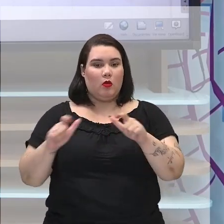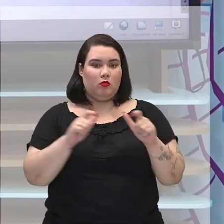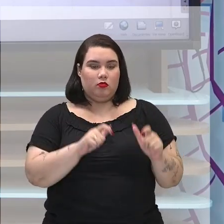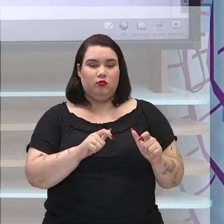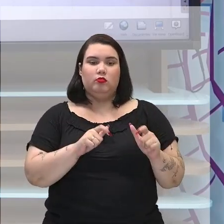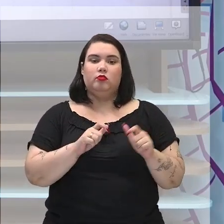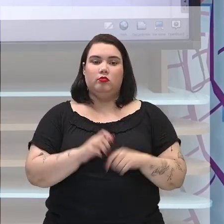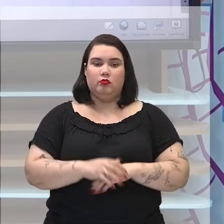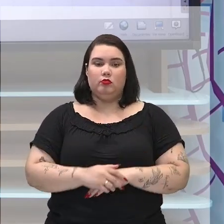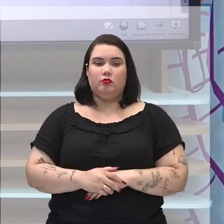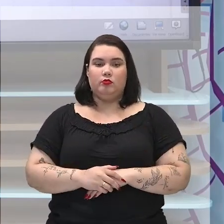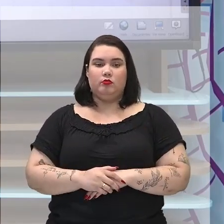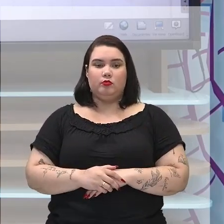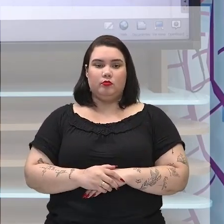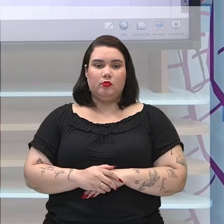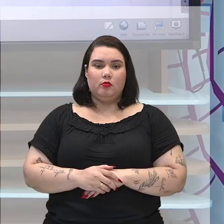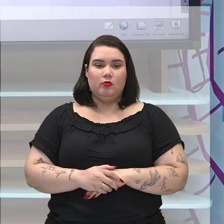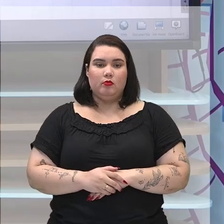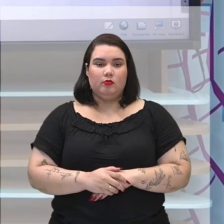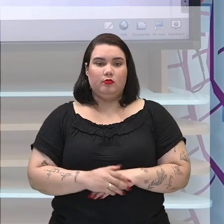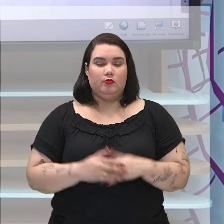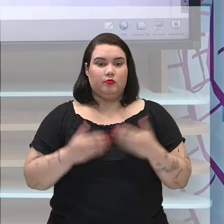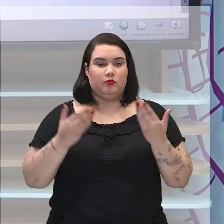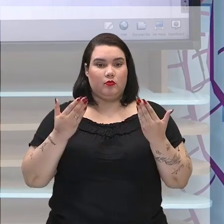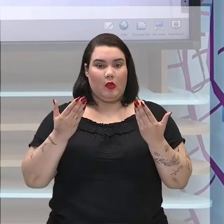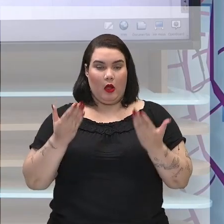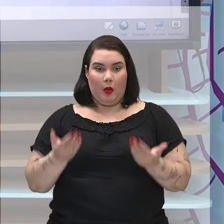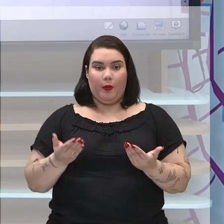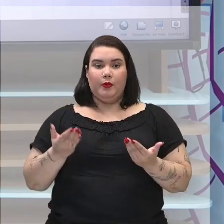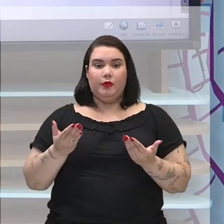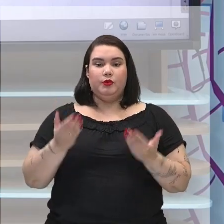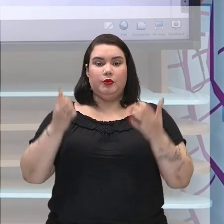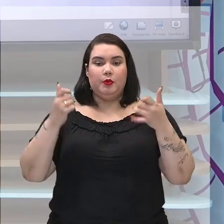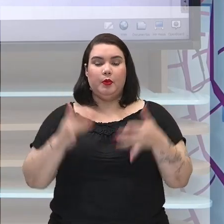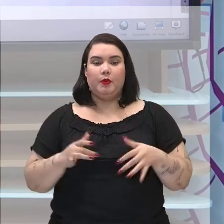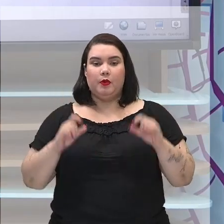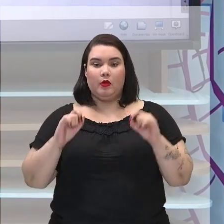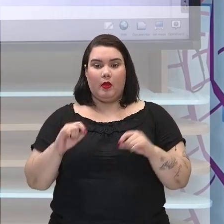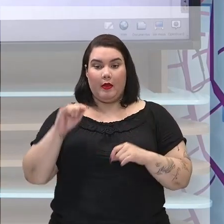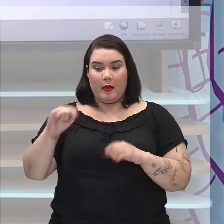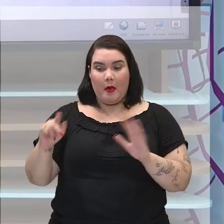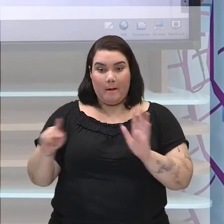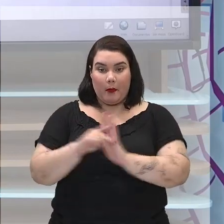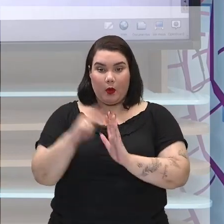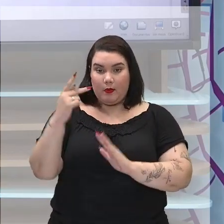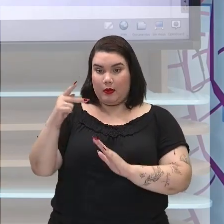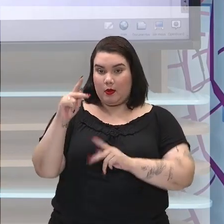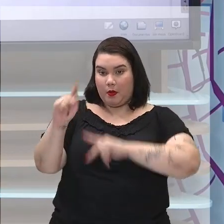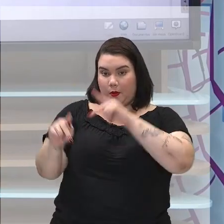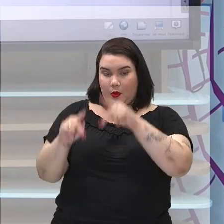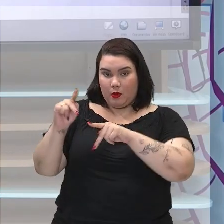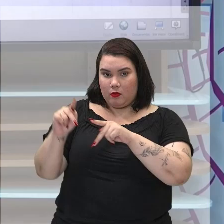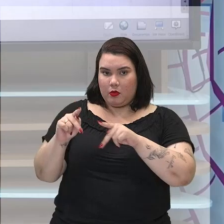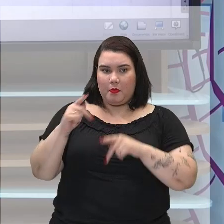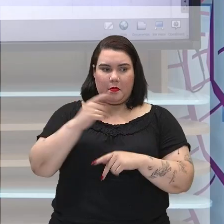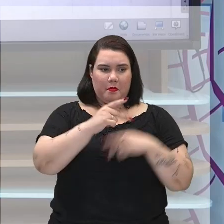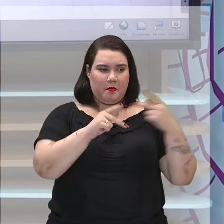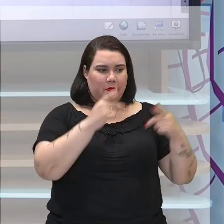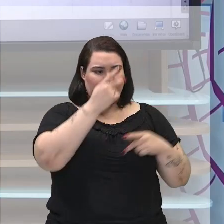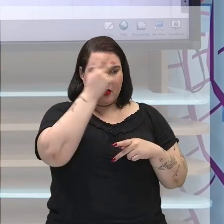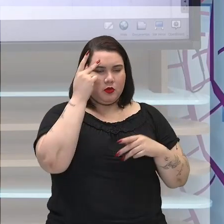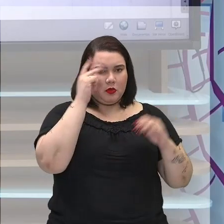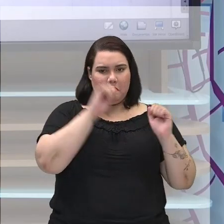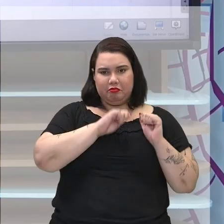território ele a partir do momento que ele é o território daquela nação ninguém tem o direito de